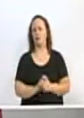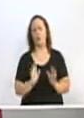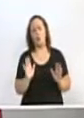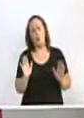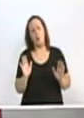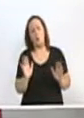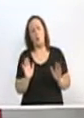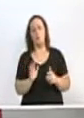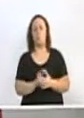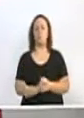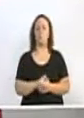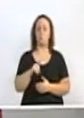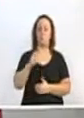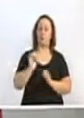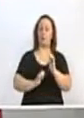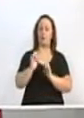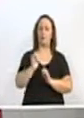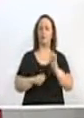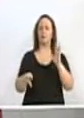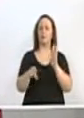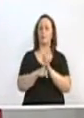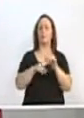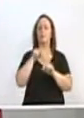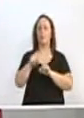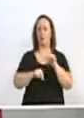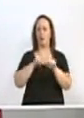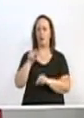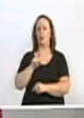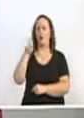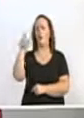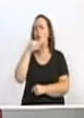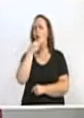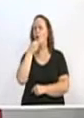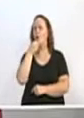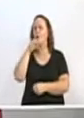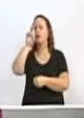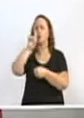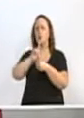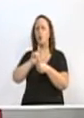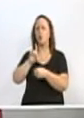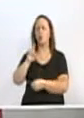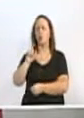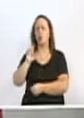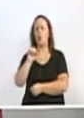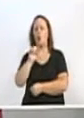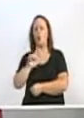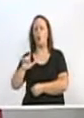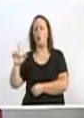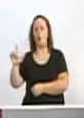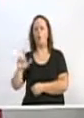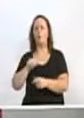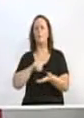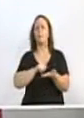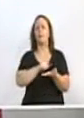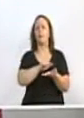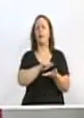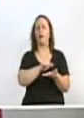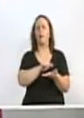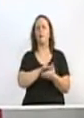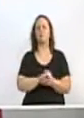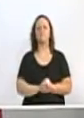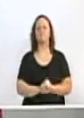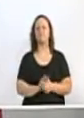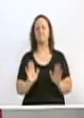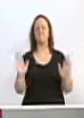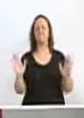eles têm, essa empresa pertence ao Nenê Constantino, dono do conglomerado Gol, e eles simplesmente mandam o trabalhador e a trabalhadora